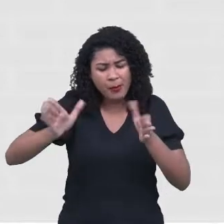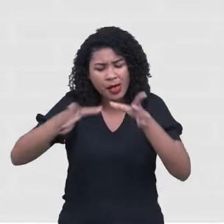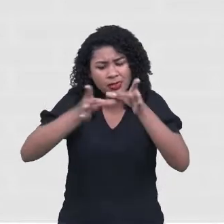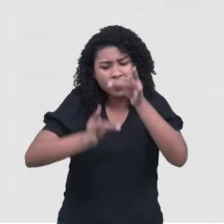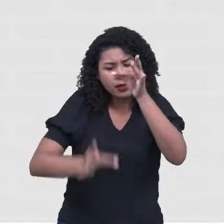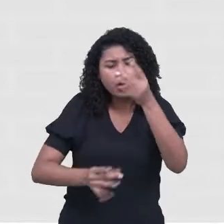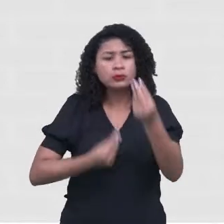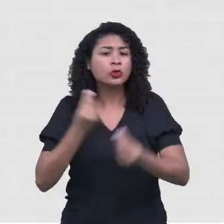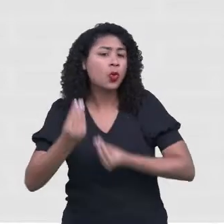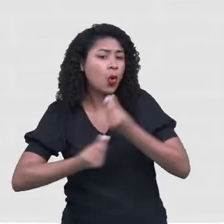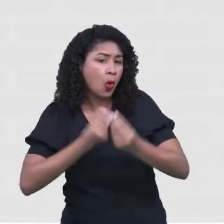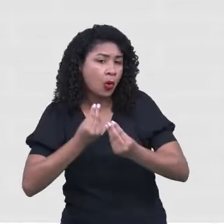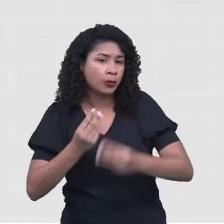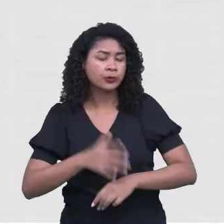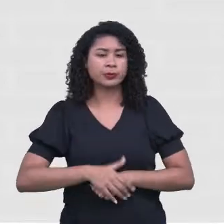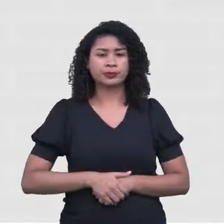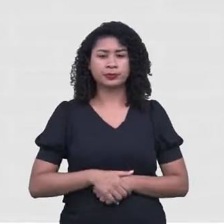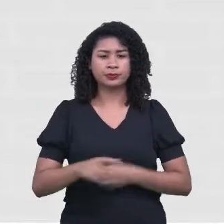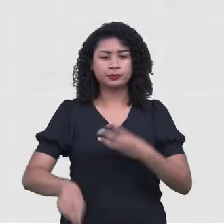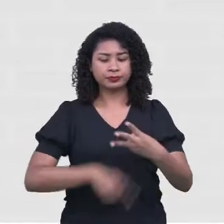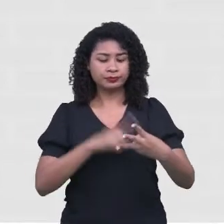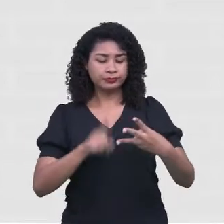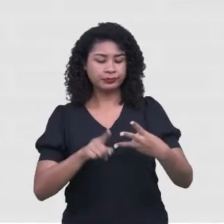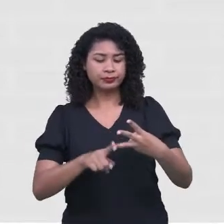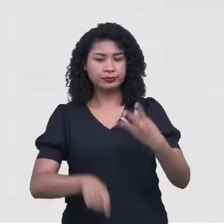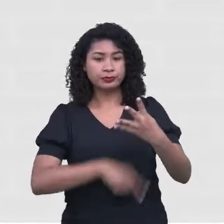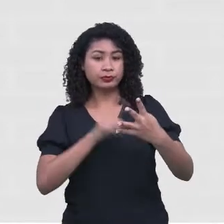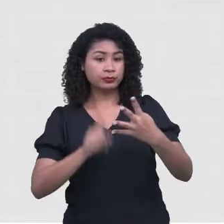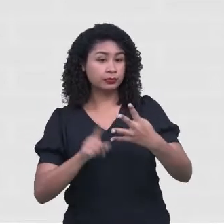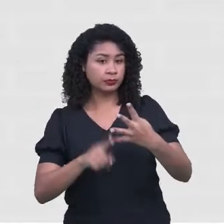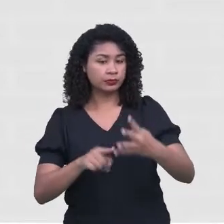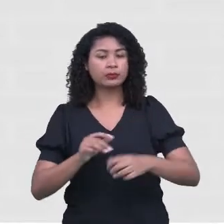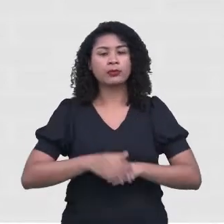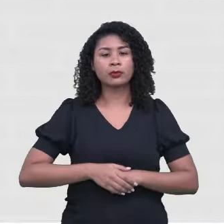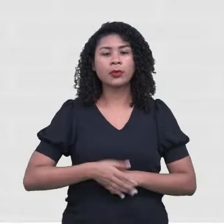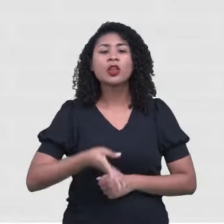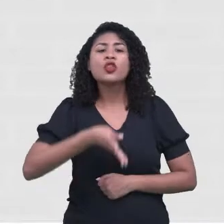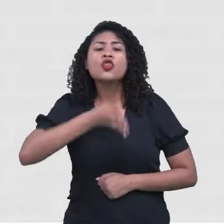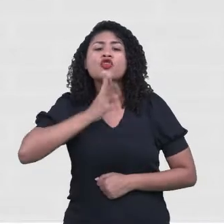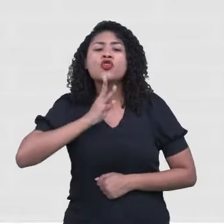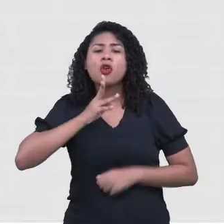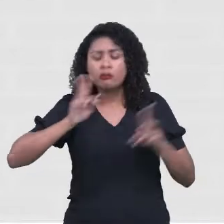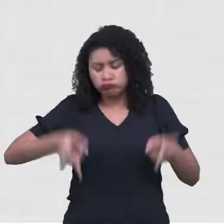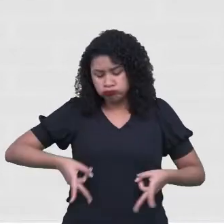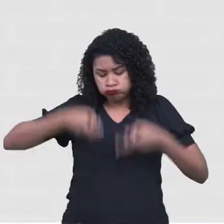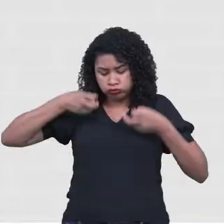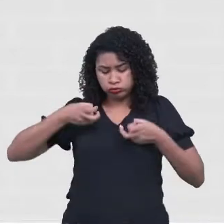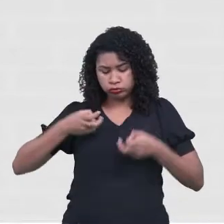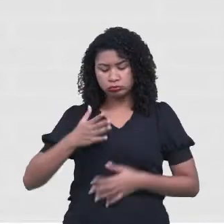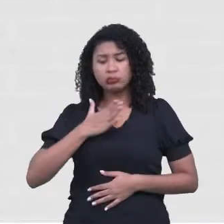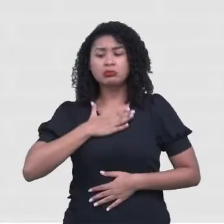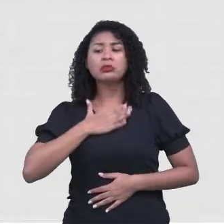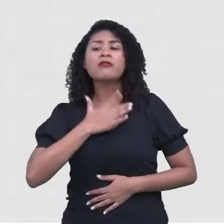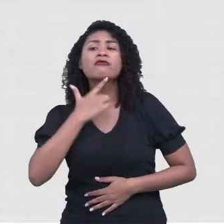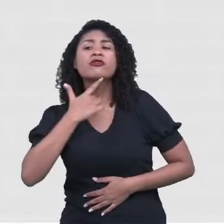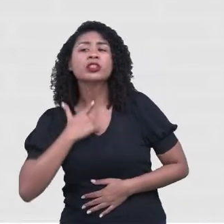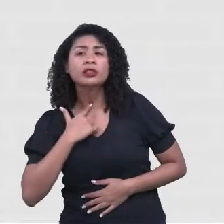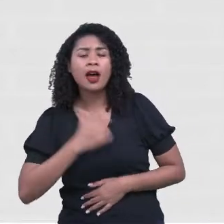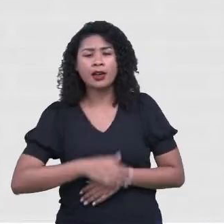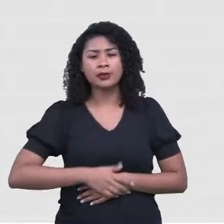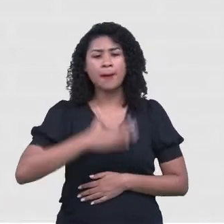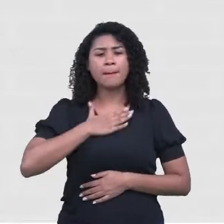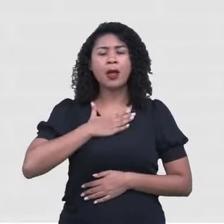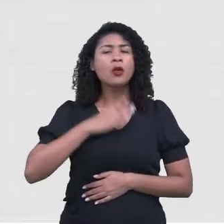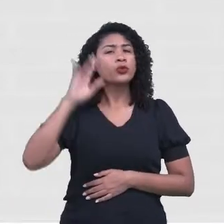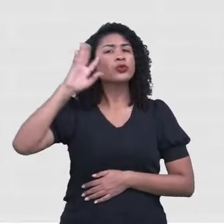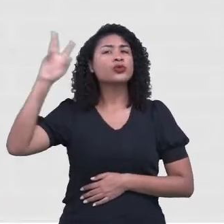Quando eu desenvolvo tudo isso, eu vou ter o quê? A compreensão do que eu quero. Como eu vou alcançar? Como eu